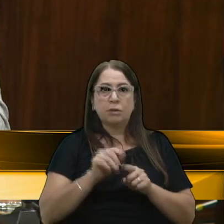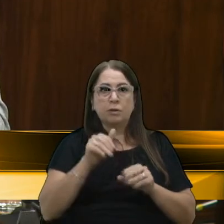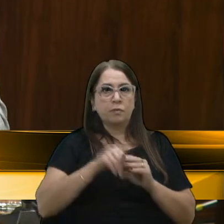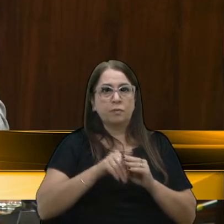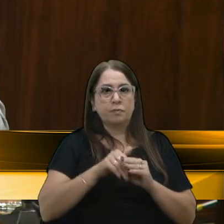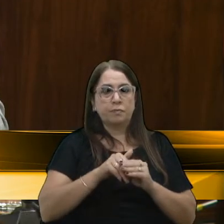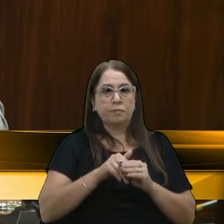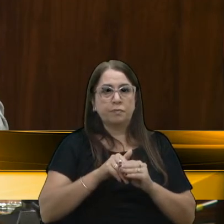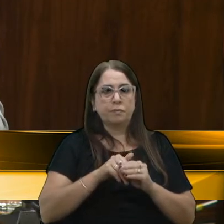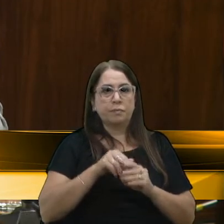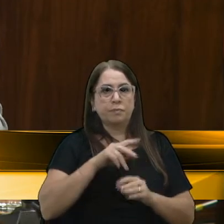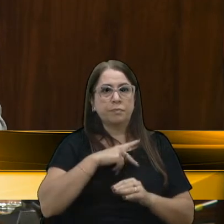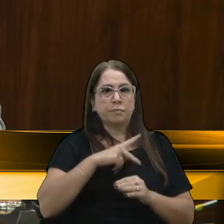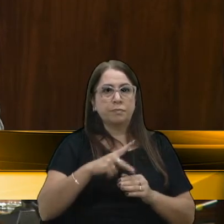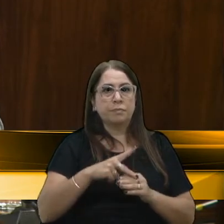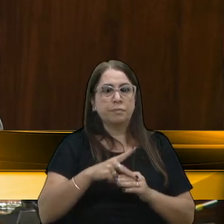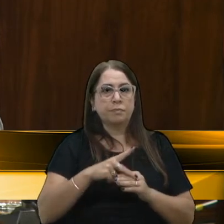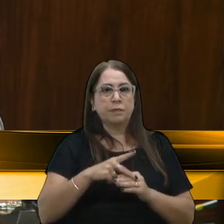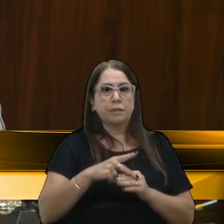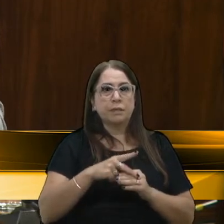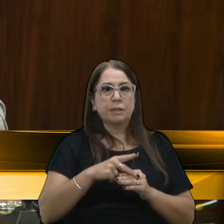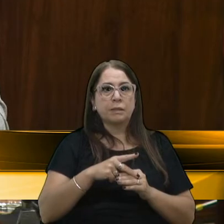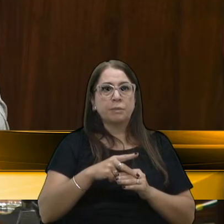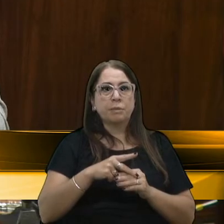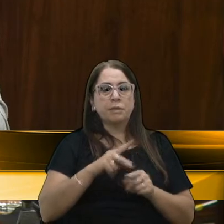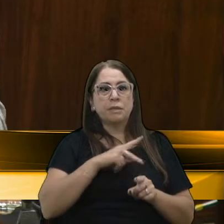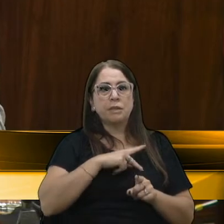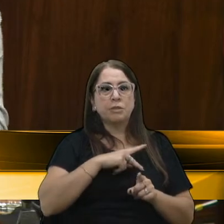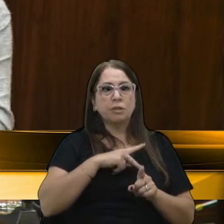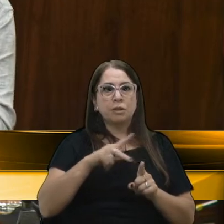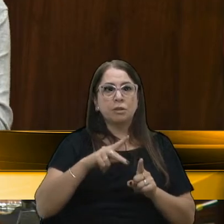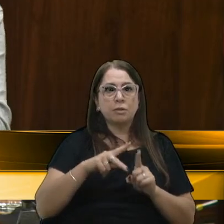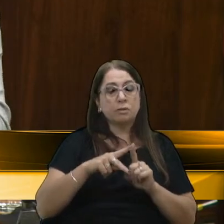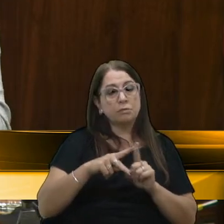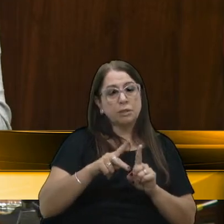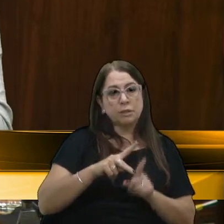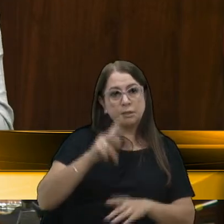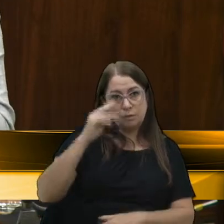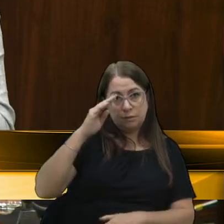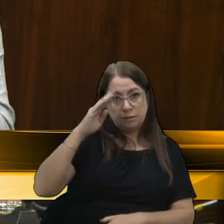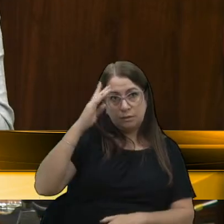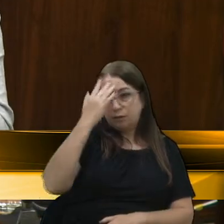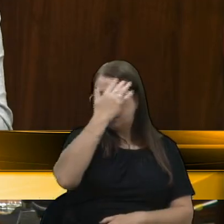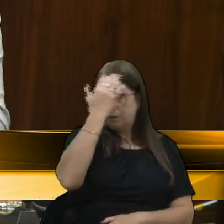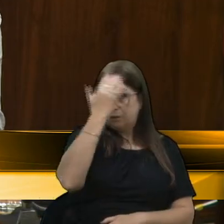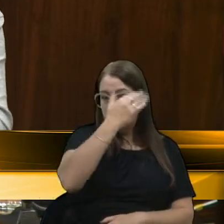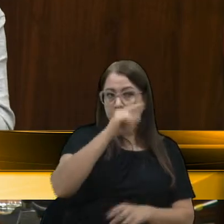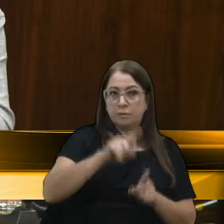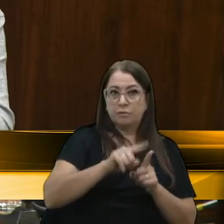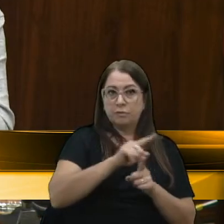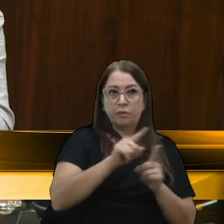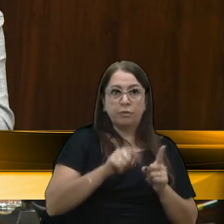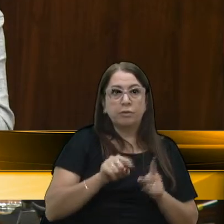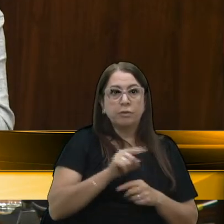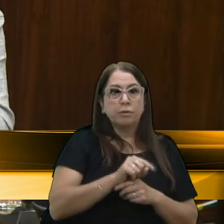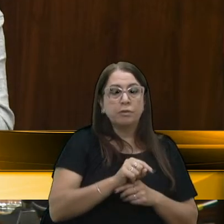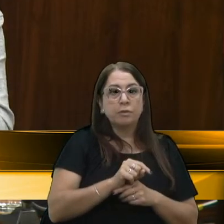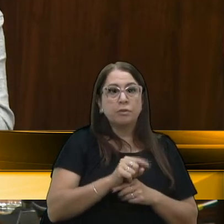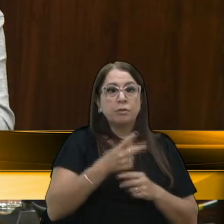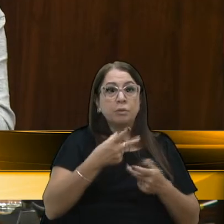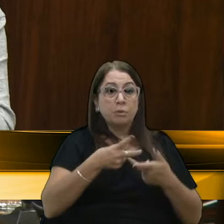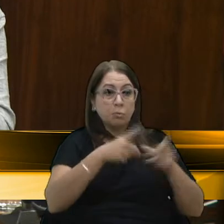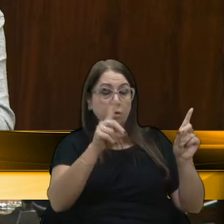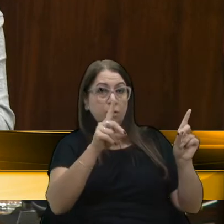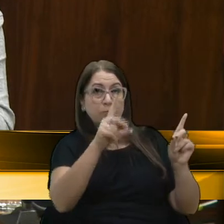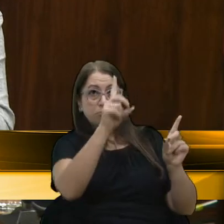prefeito Adiló, mas nós temos uma responsabilidade republicana do Estado Democrático de Direito. Ou seja,